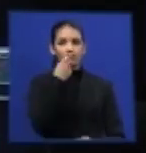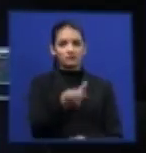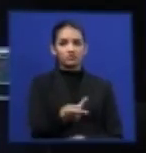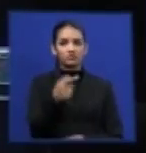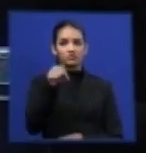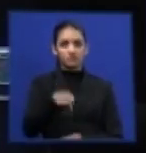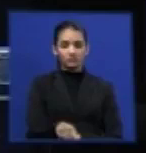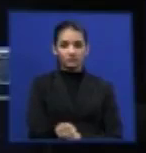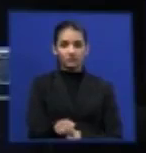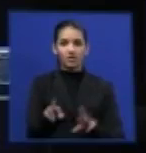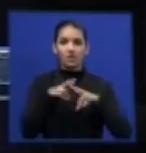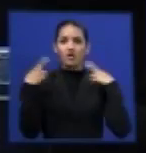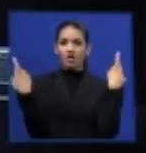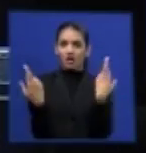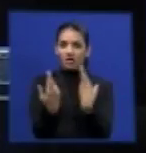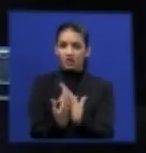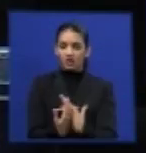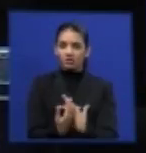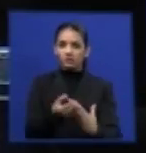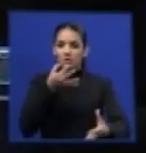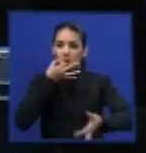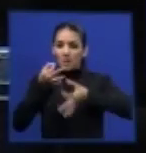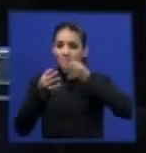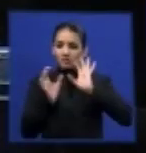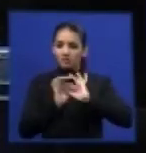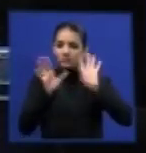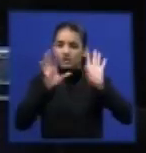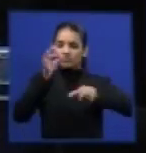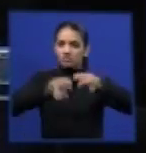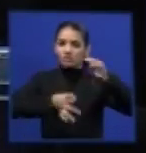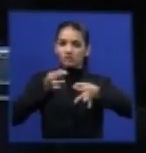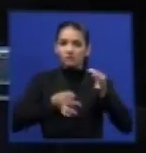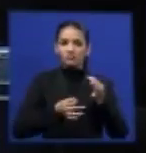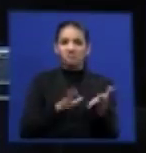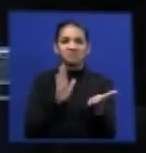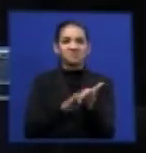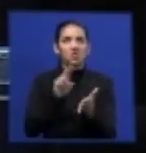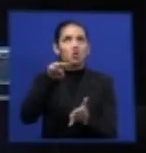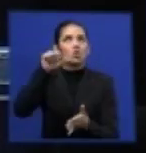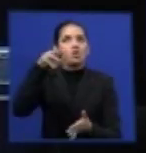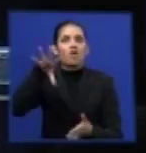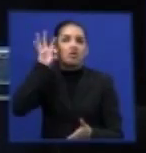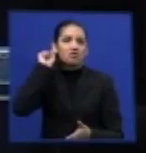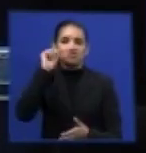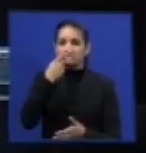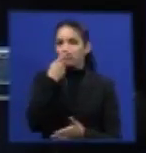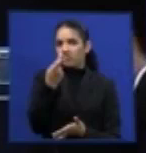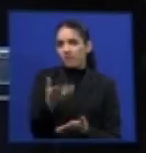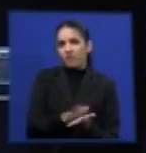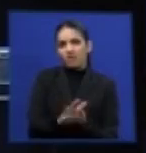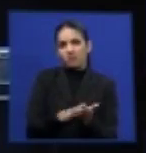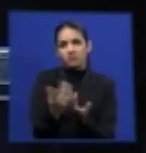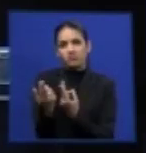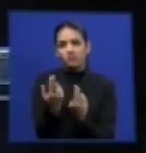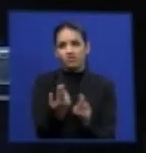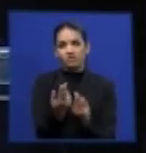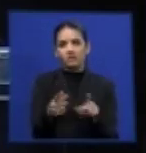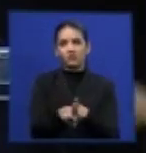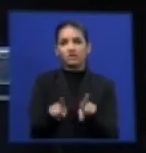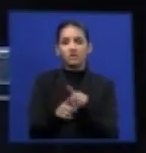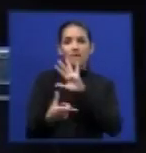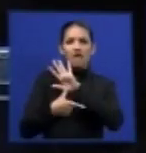é uma ação democrática, judicial. Parabéns. Nunca ouvi falar isso. E nunca ouvi falar antes